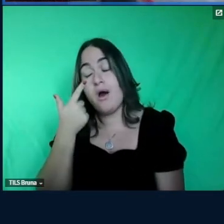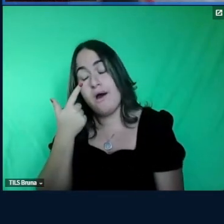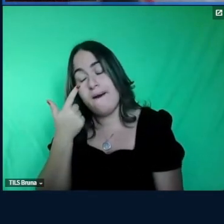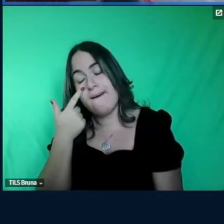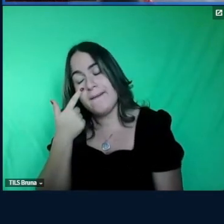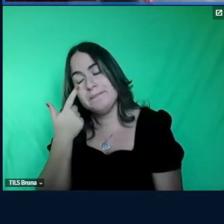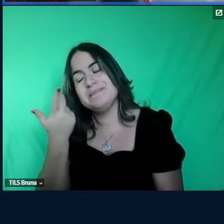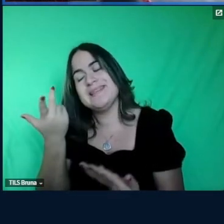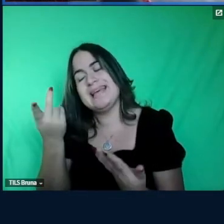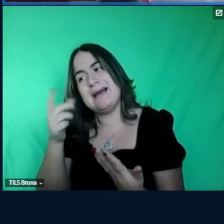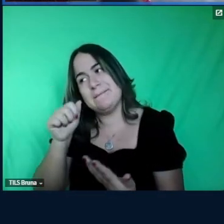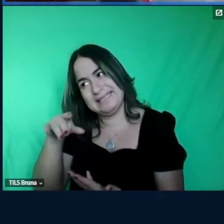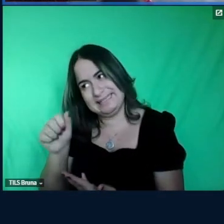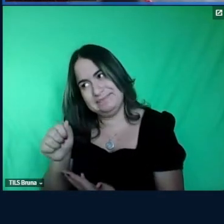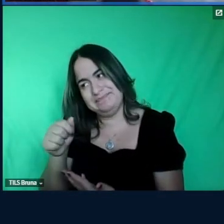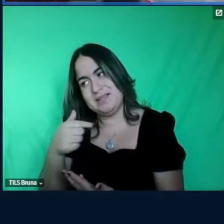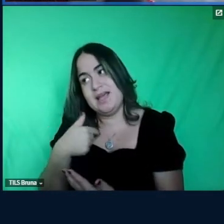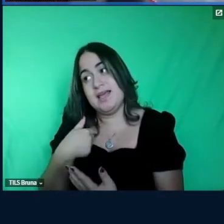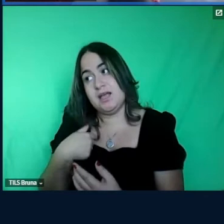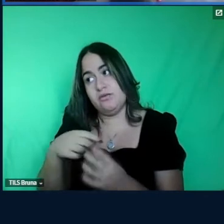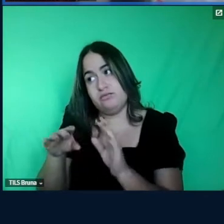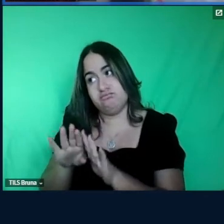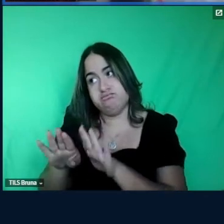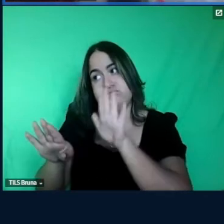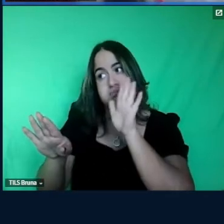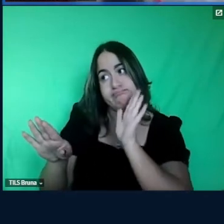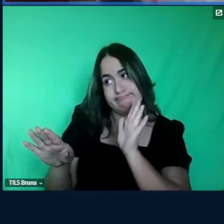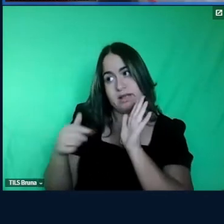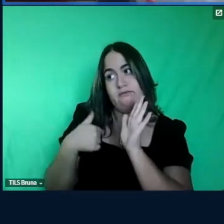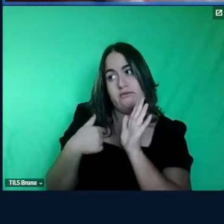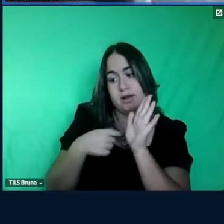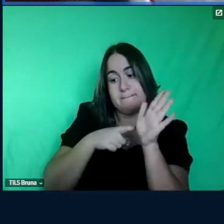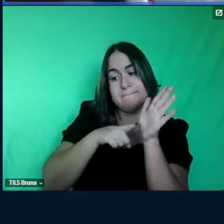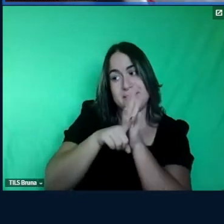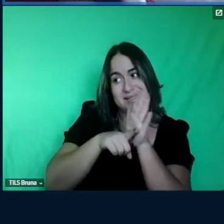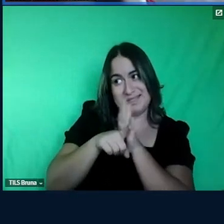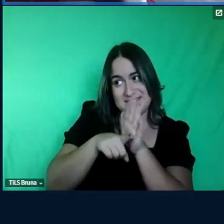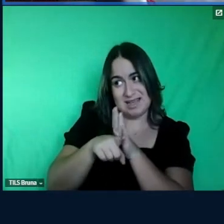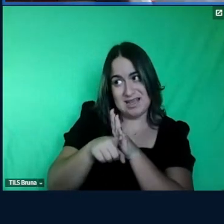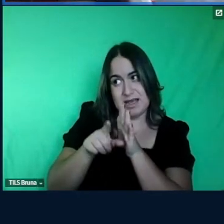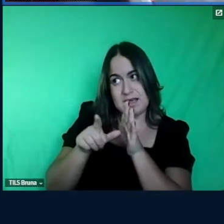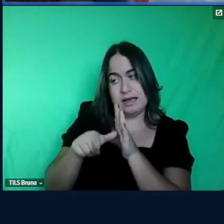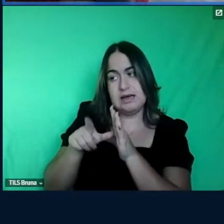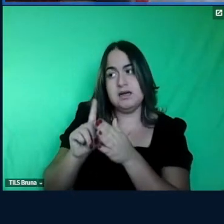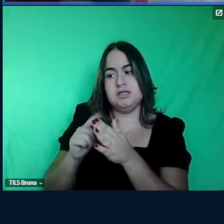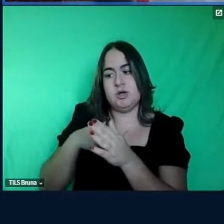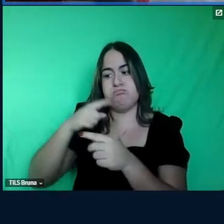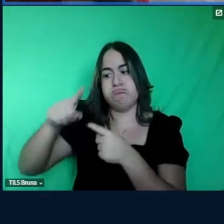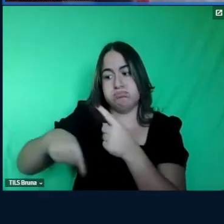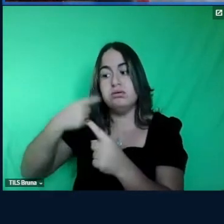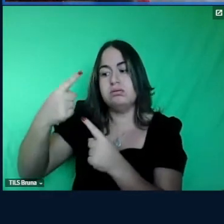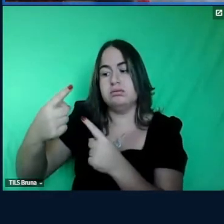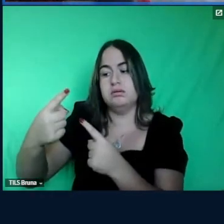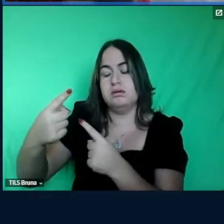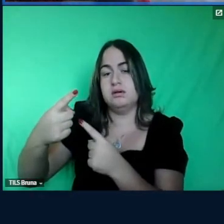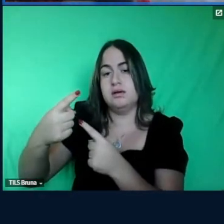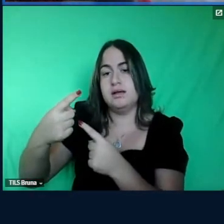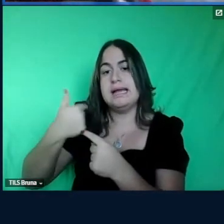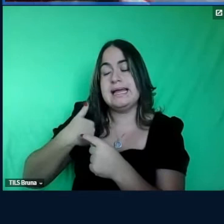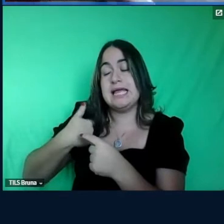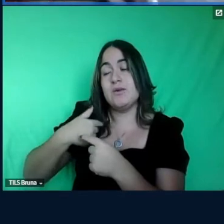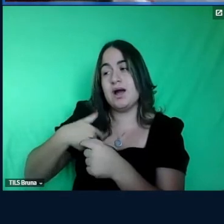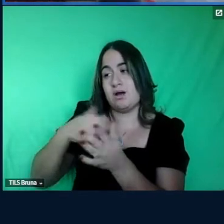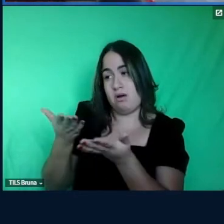mais eu vou fazer mais o meu papel de pesquisadora porque eu tinha feito até então o papel de mediadora eu vou te deixar